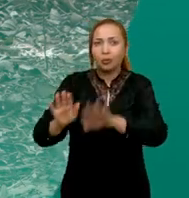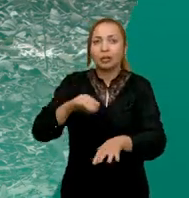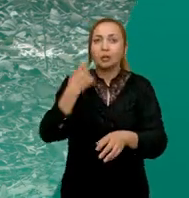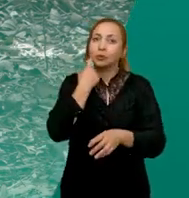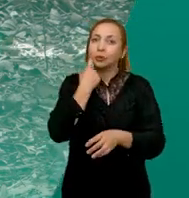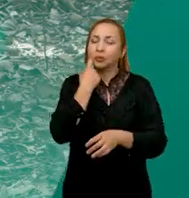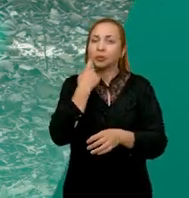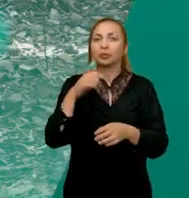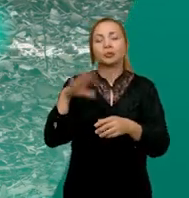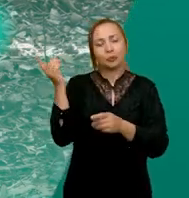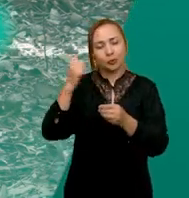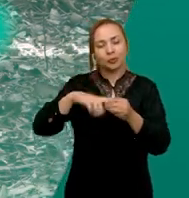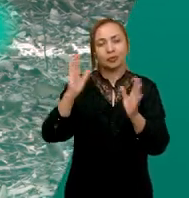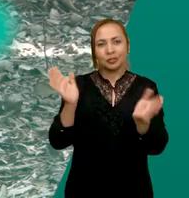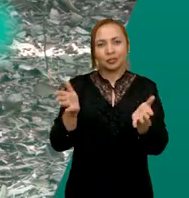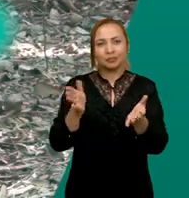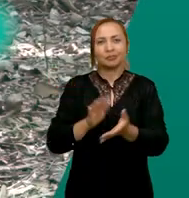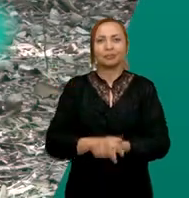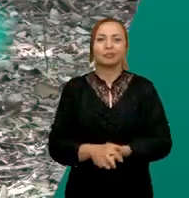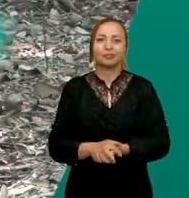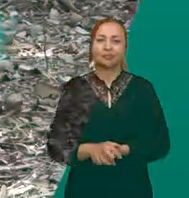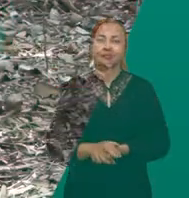hidroponia. A gente volta já já.